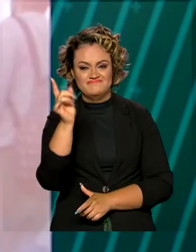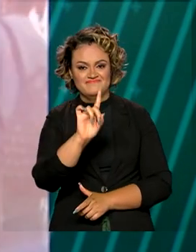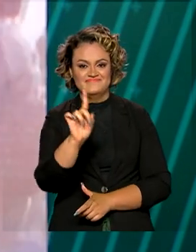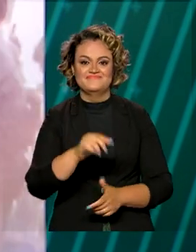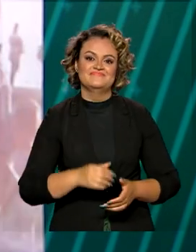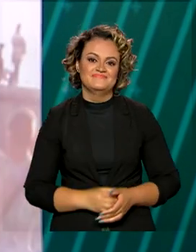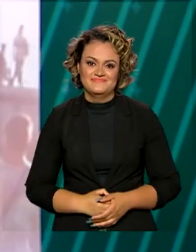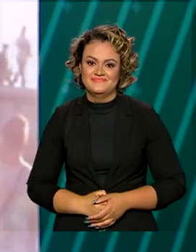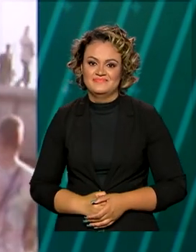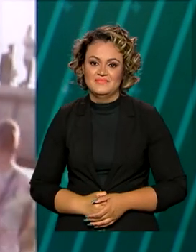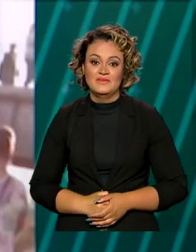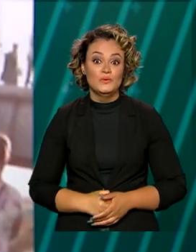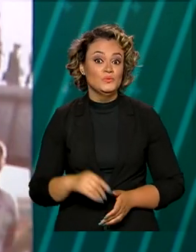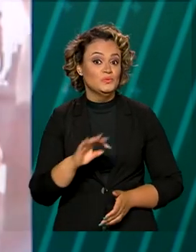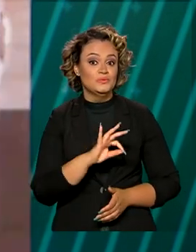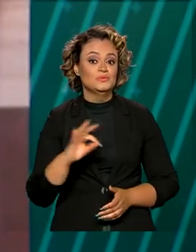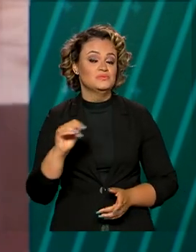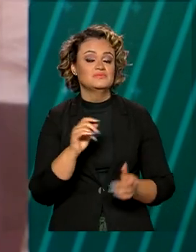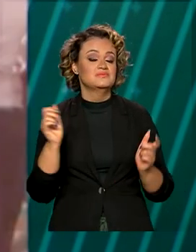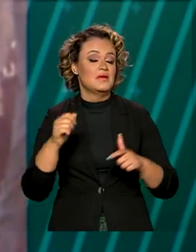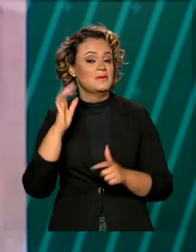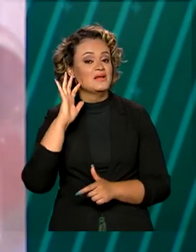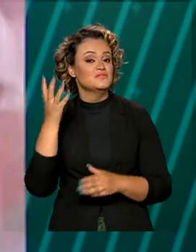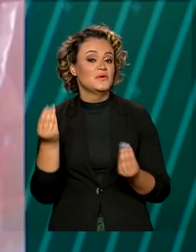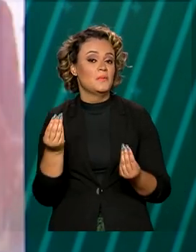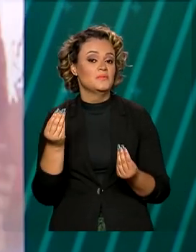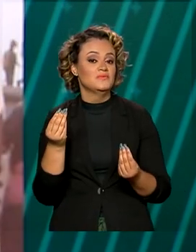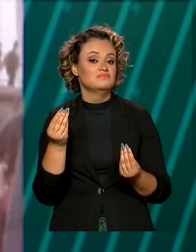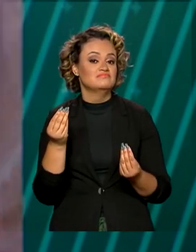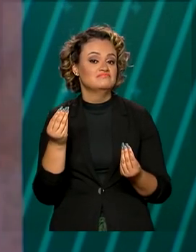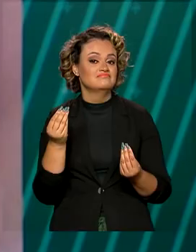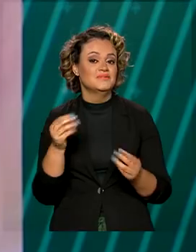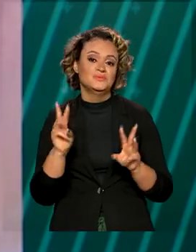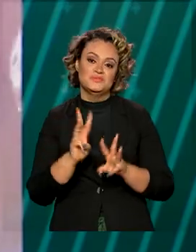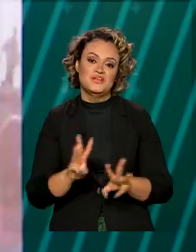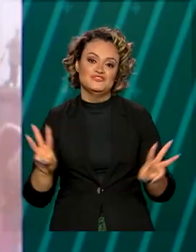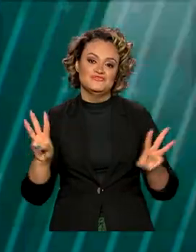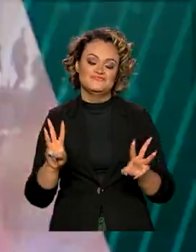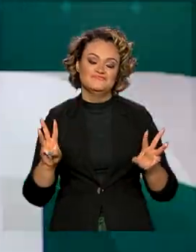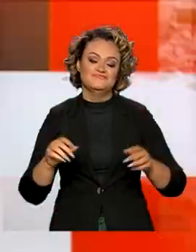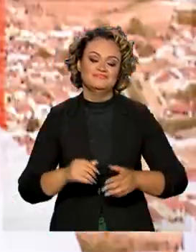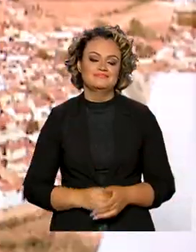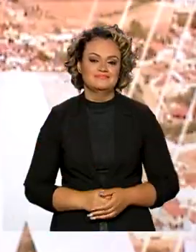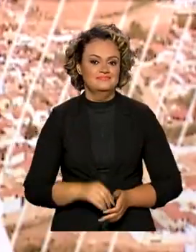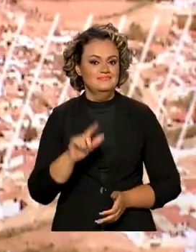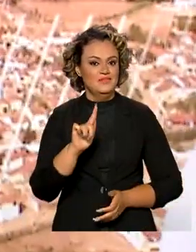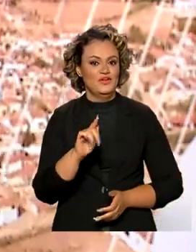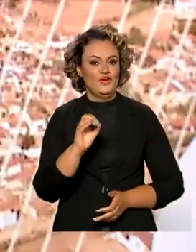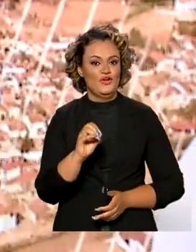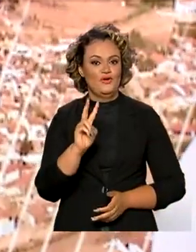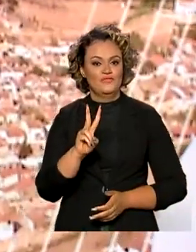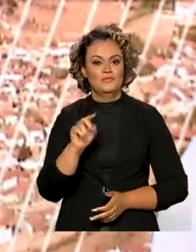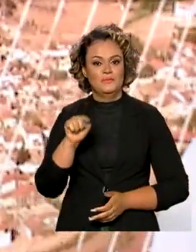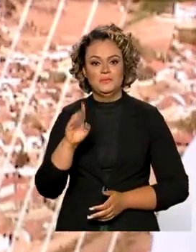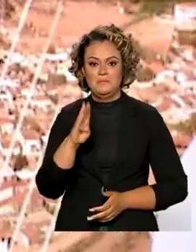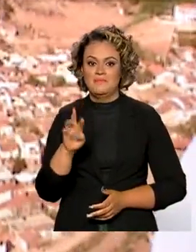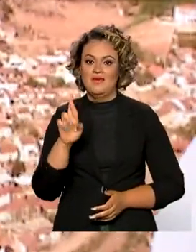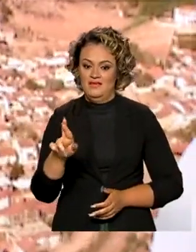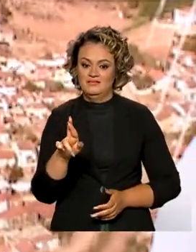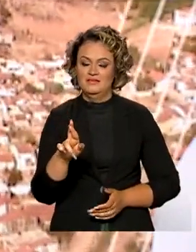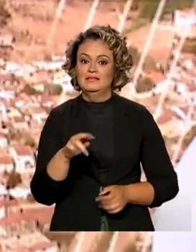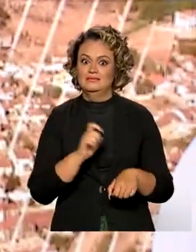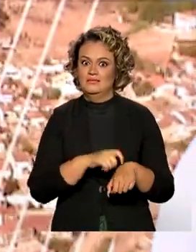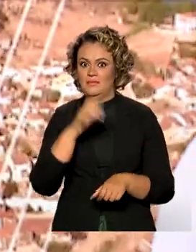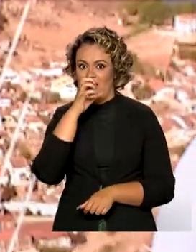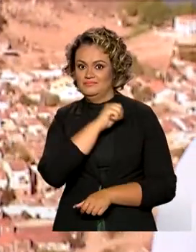autorais. Todo o processo já pode ser feito de forma virtual pela plataforma gov.br. Uma economia